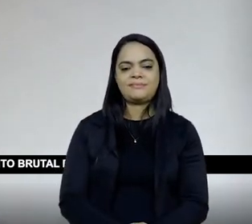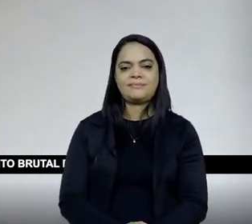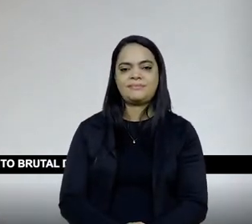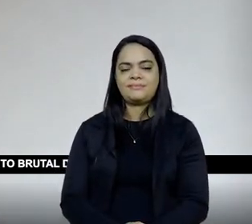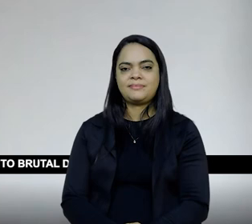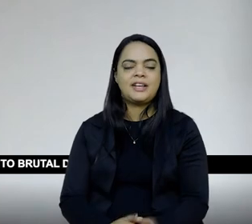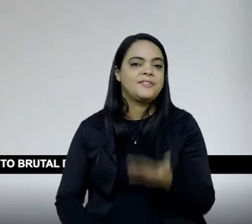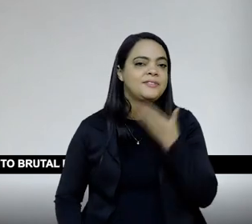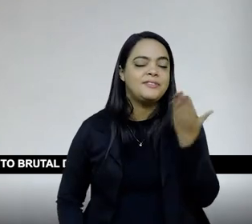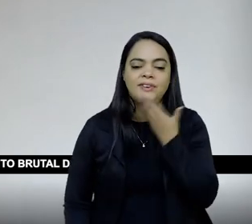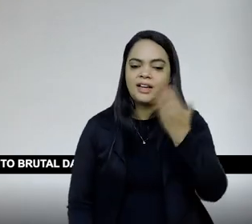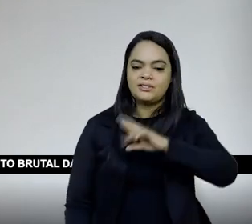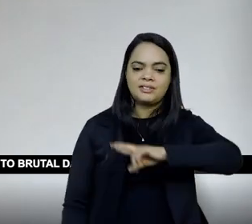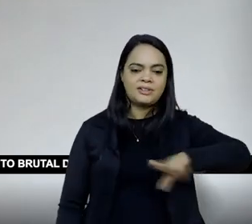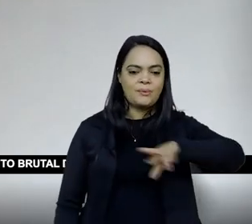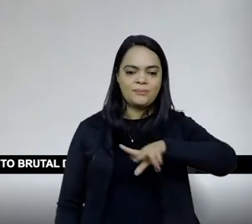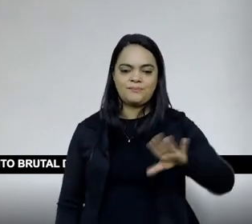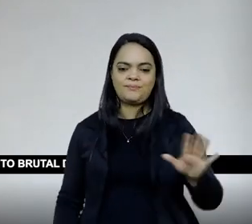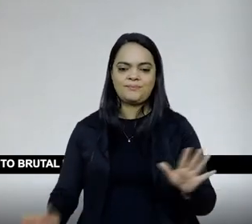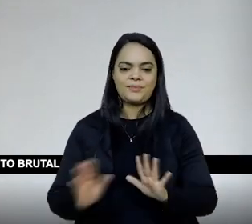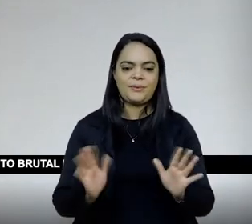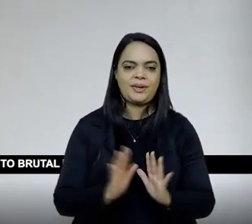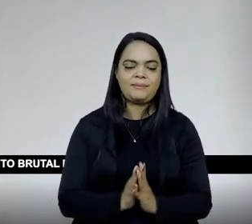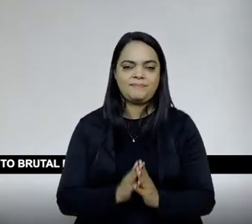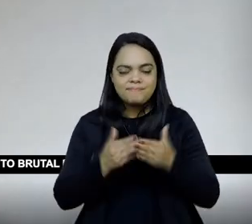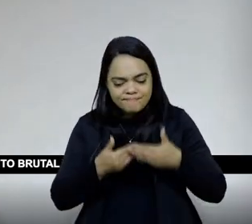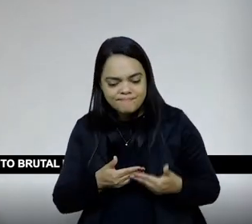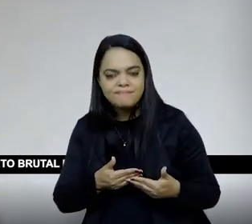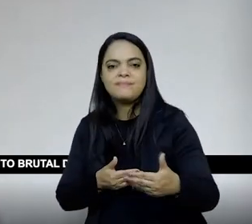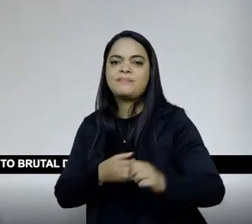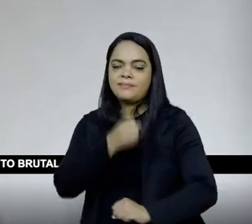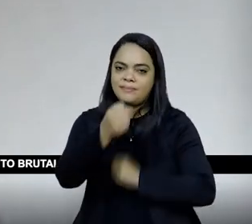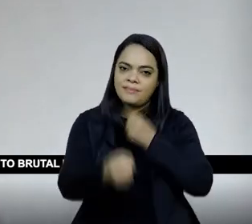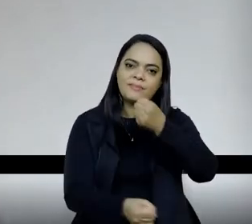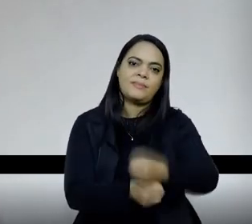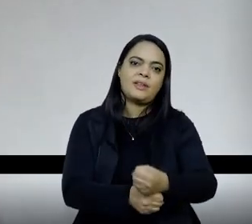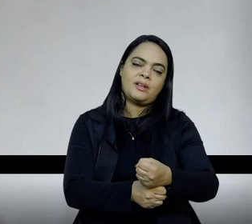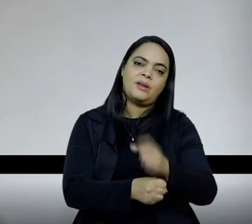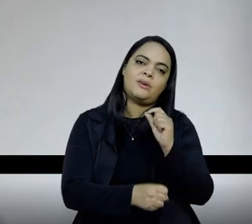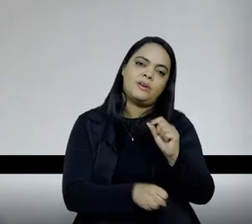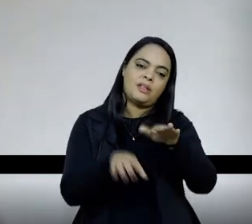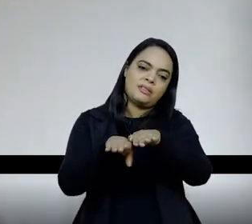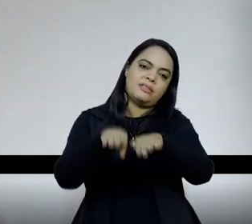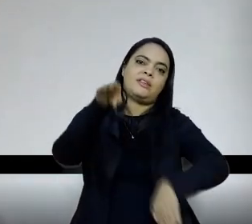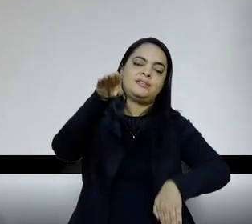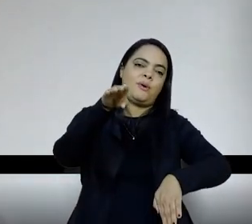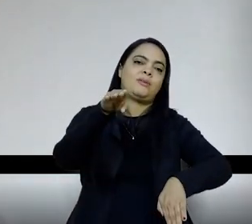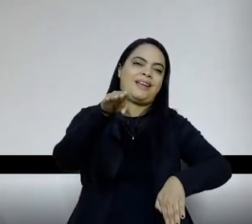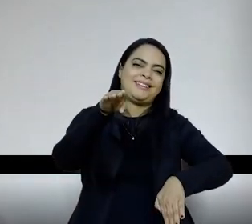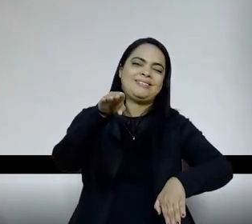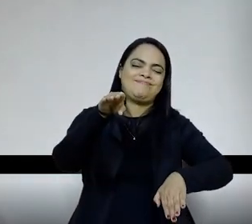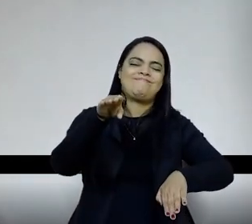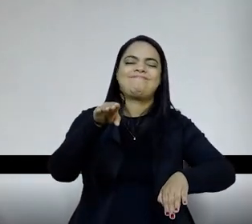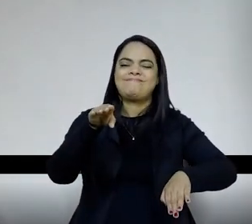está sendo fácil, não será fácil, e nos próximos anos, com o aumento brutal das nossas desigualdades, será